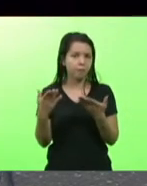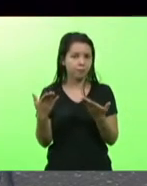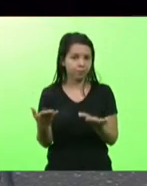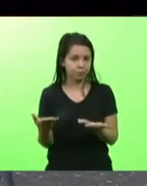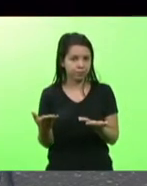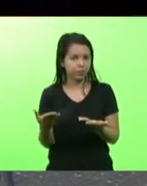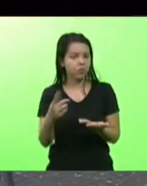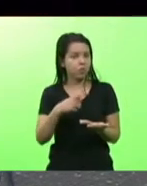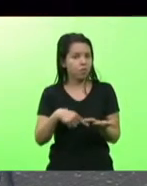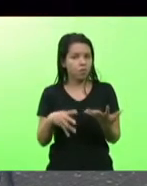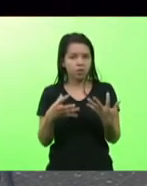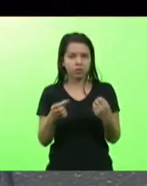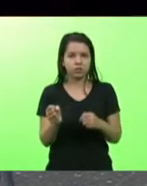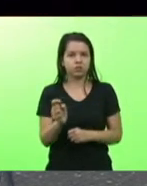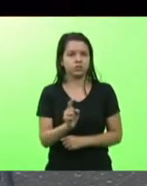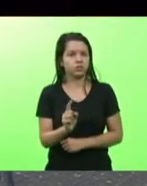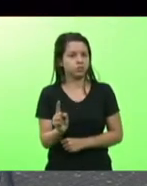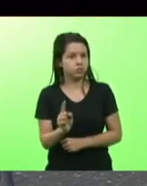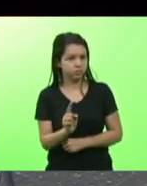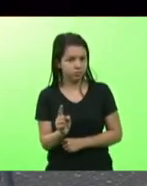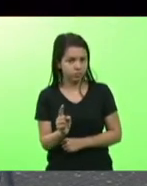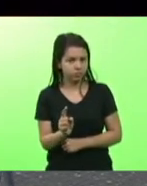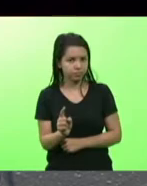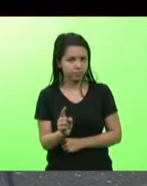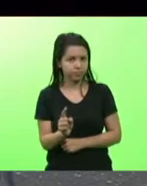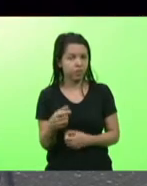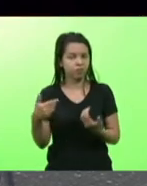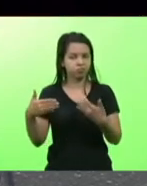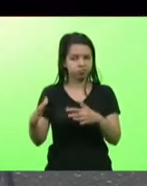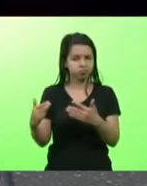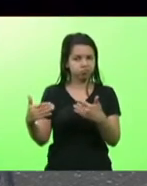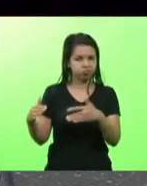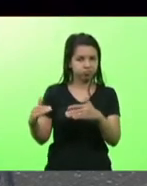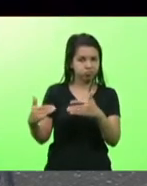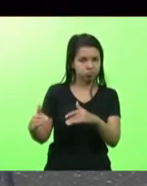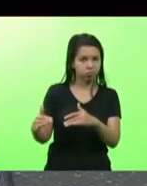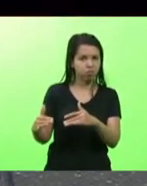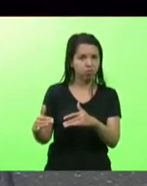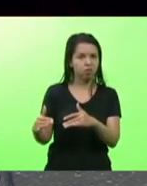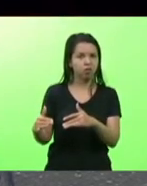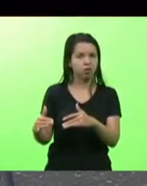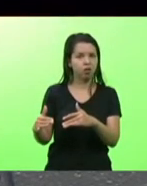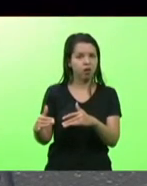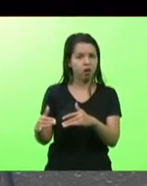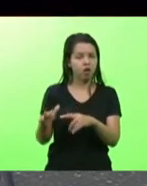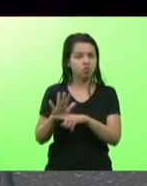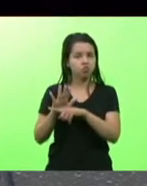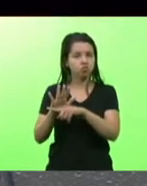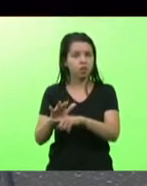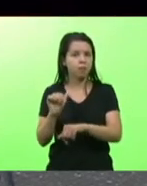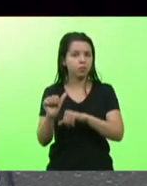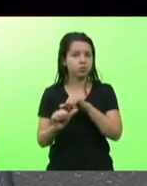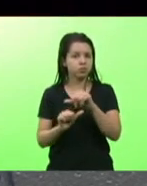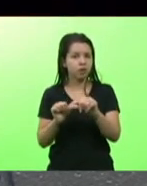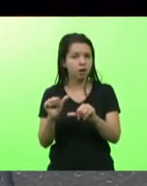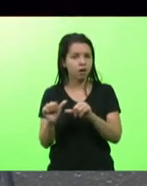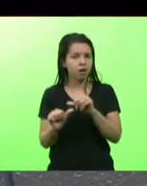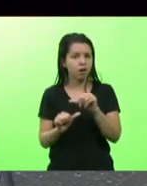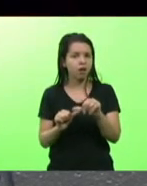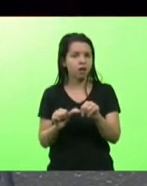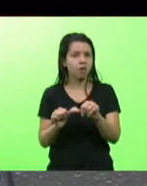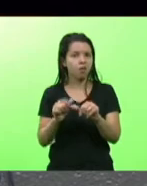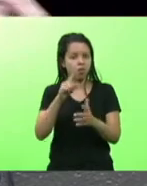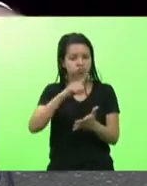não se faça alguma coisa para reverter o canetaço que foi dado contra